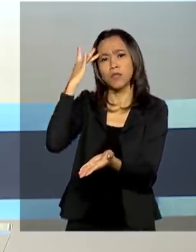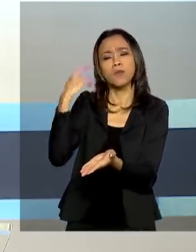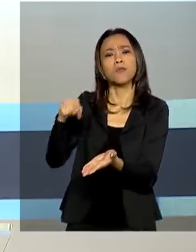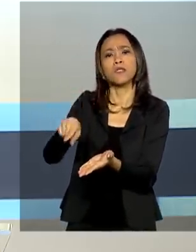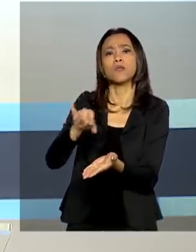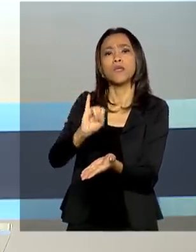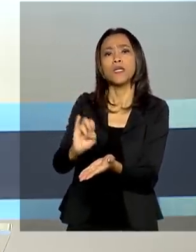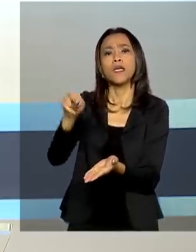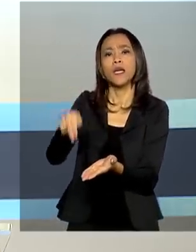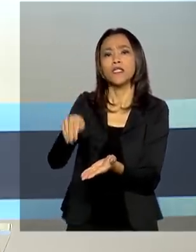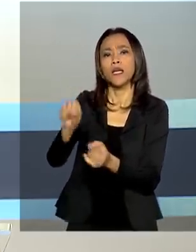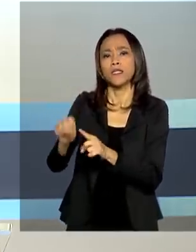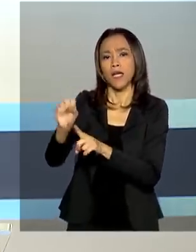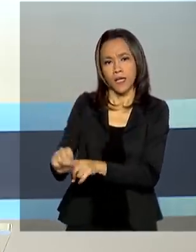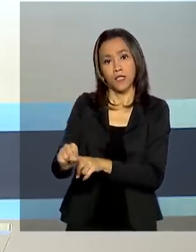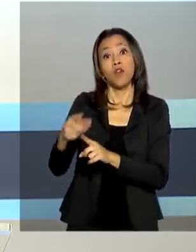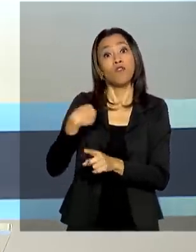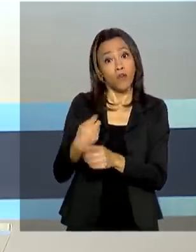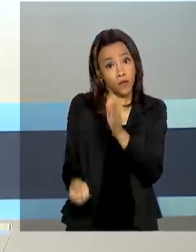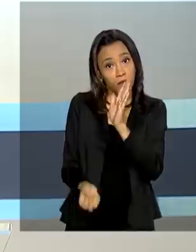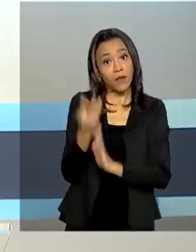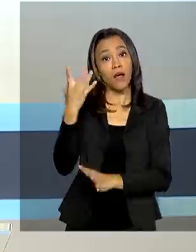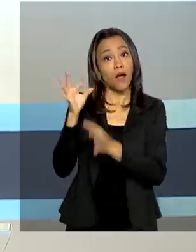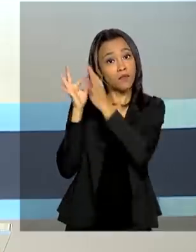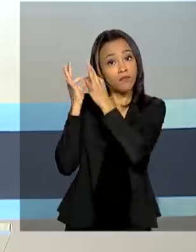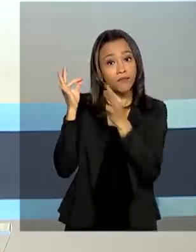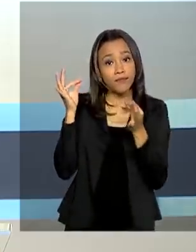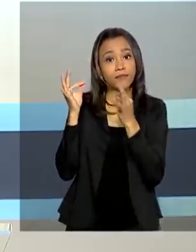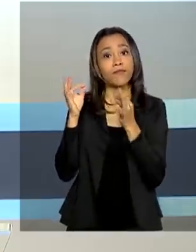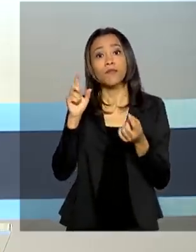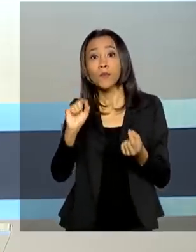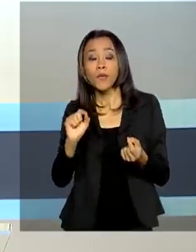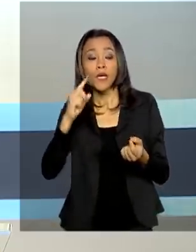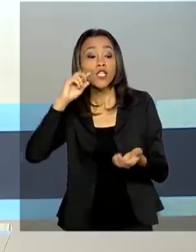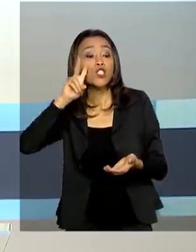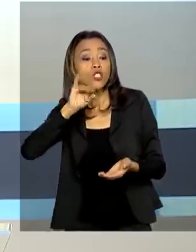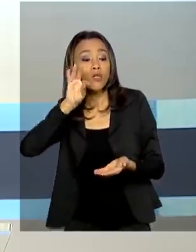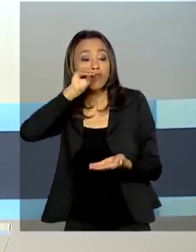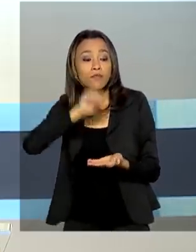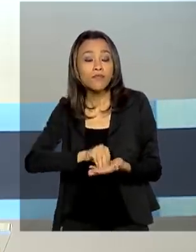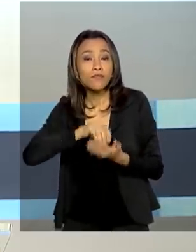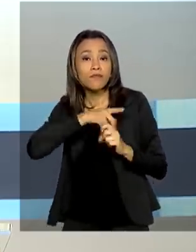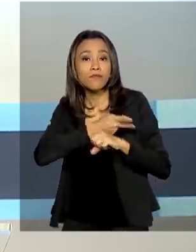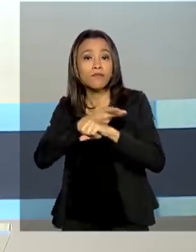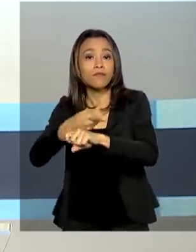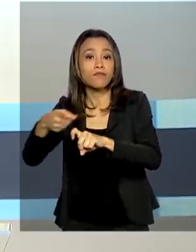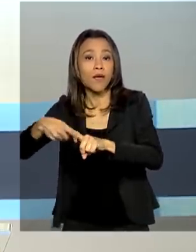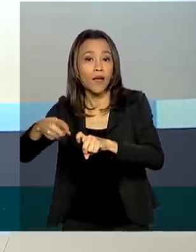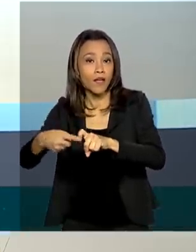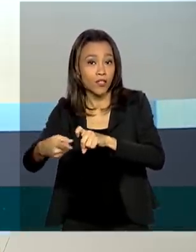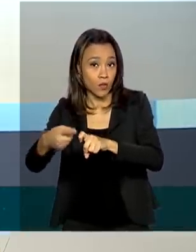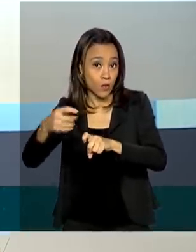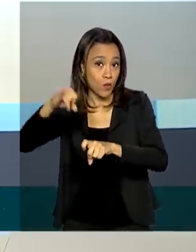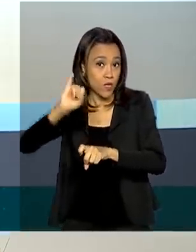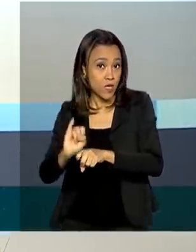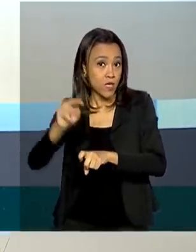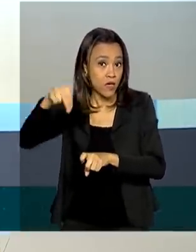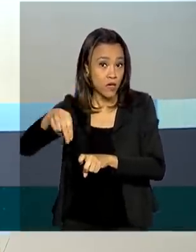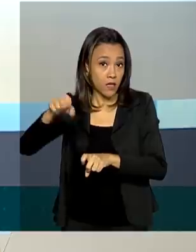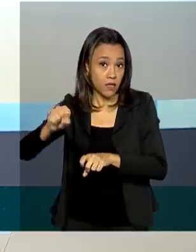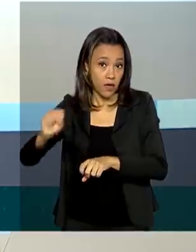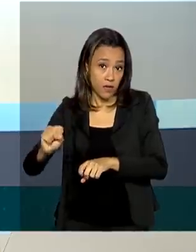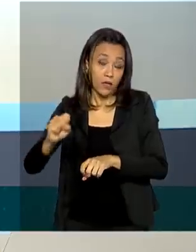coronavírus, foi criado um serviço para realizar acertos na marcação de perícias. Os atendimentos serão feitos